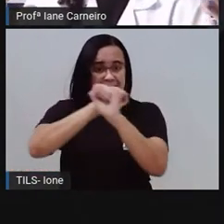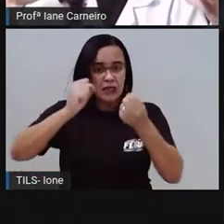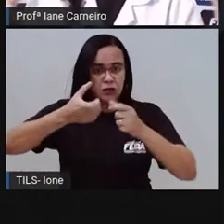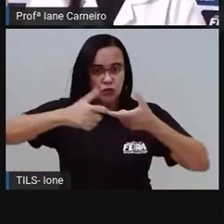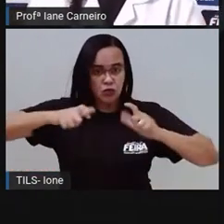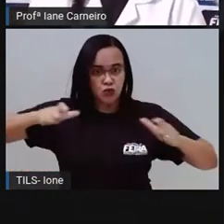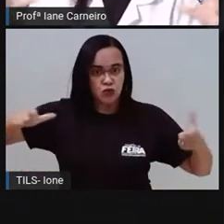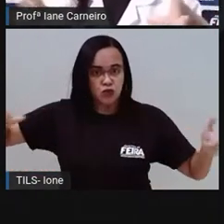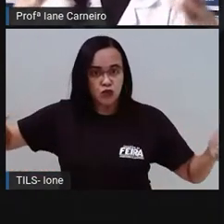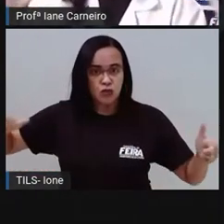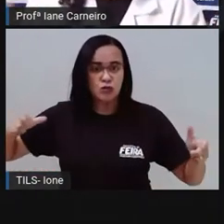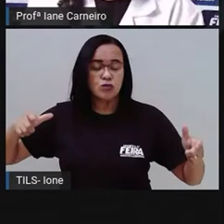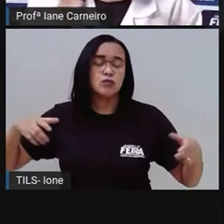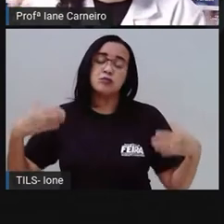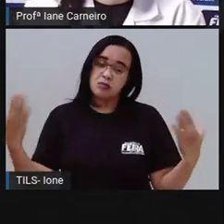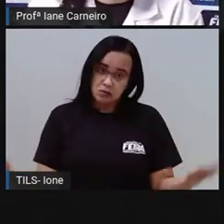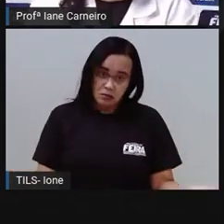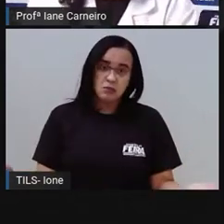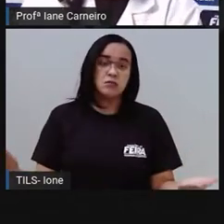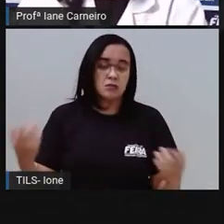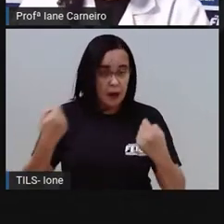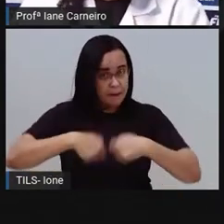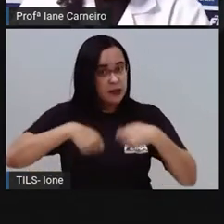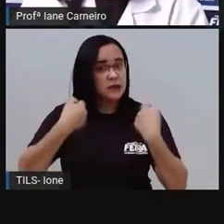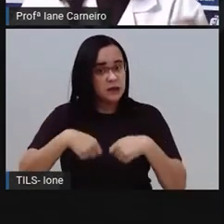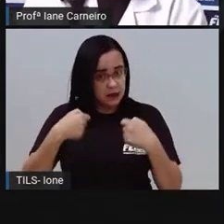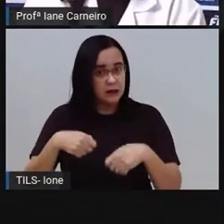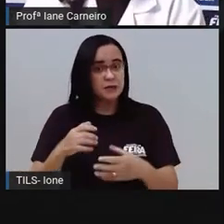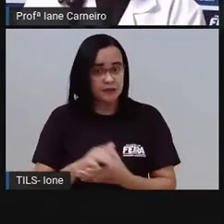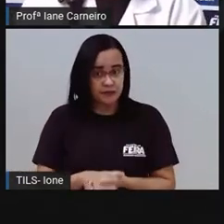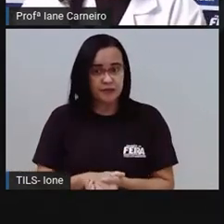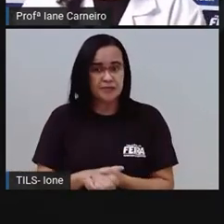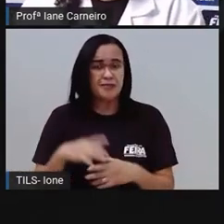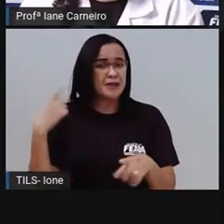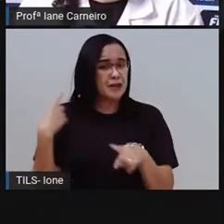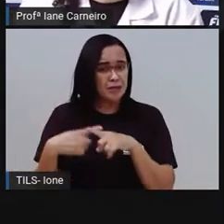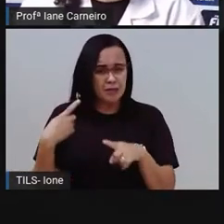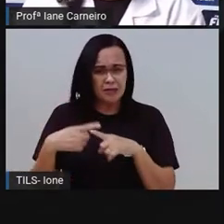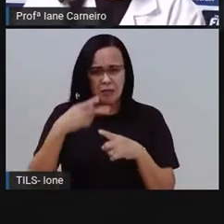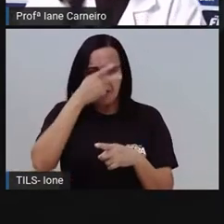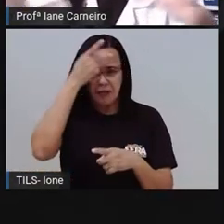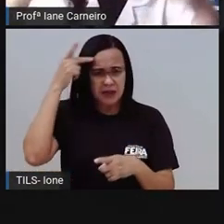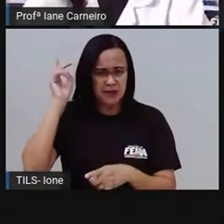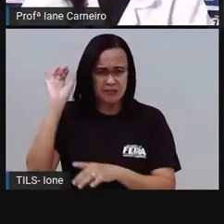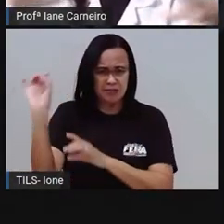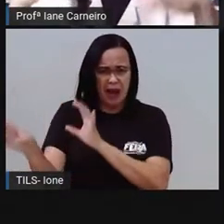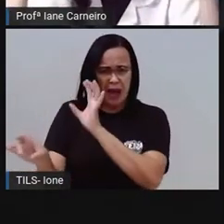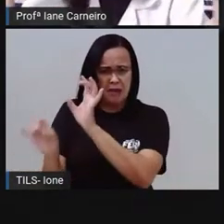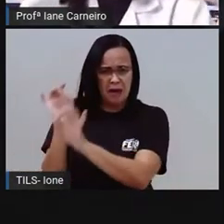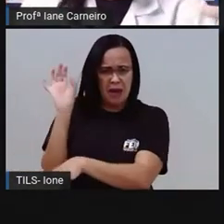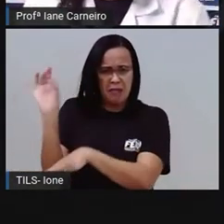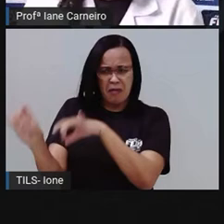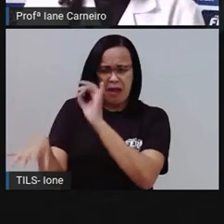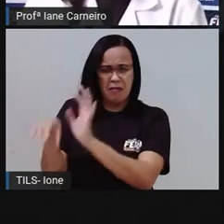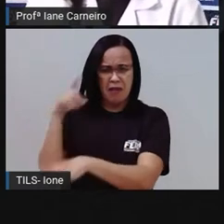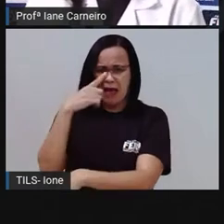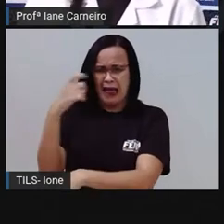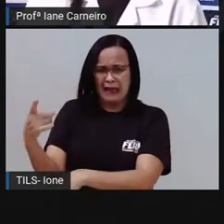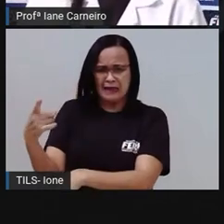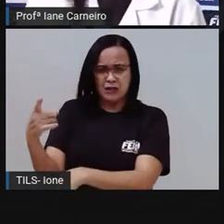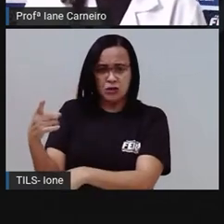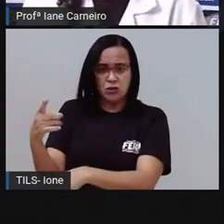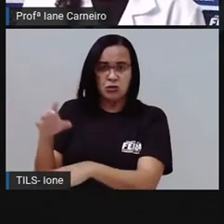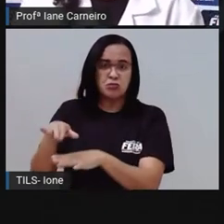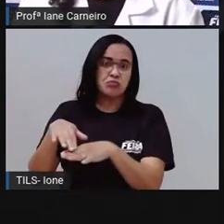Colocar um recipiente, uma lixeira maior, porque aí as pessoas não iam colocar e ia caindo. O lixo está caindo para fora da